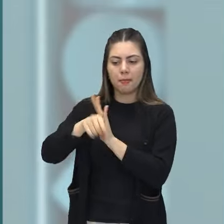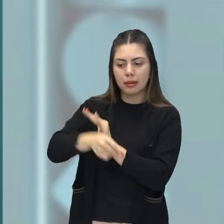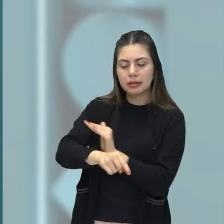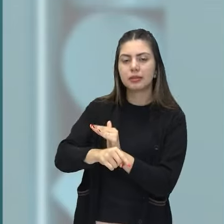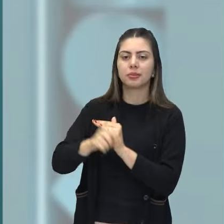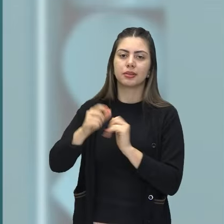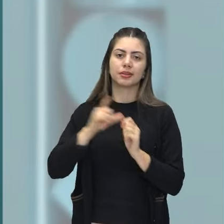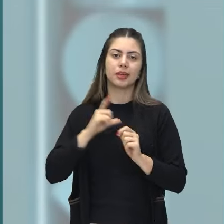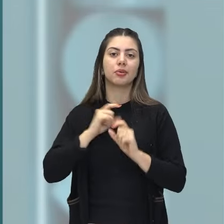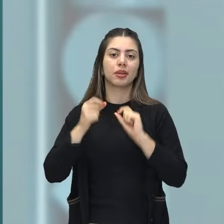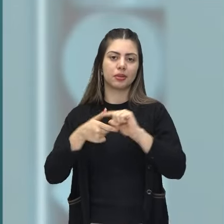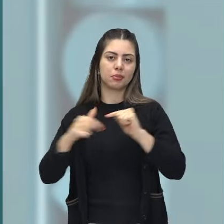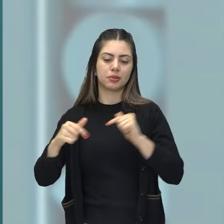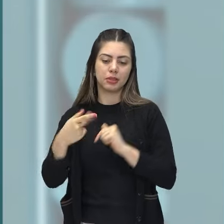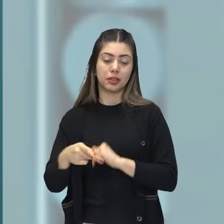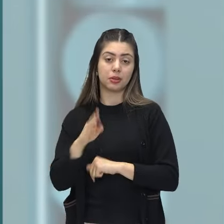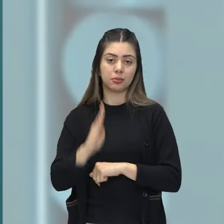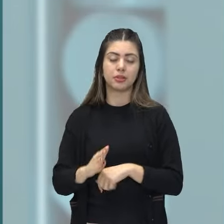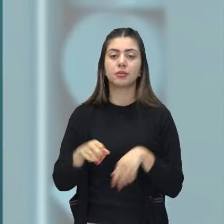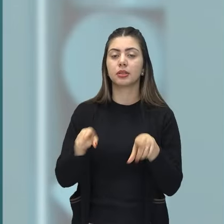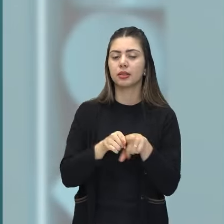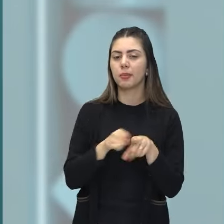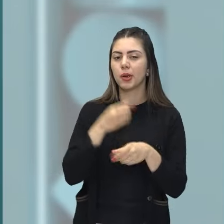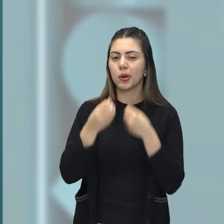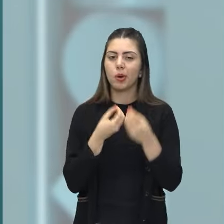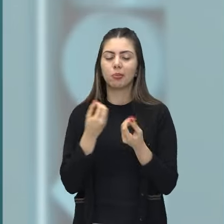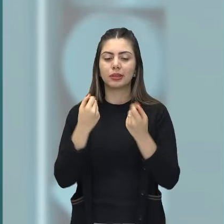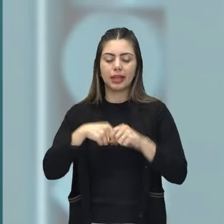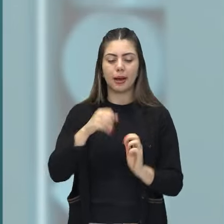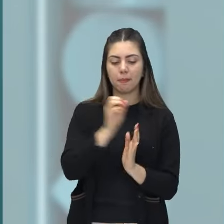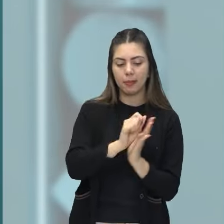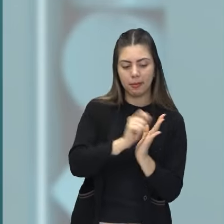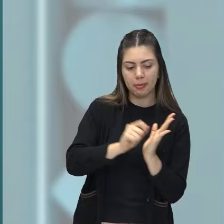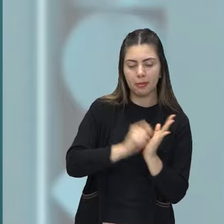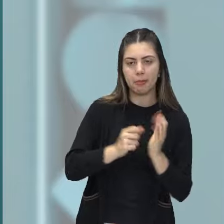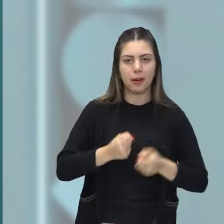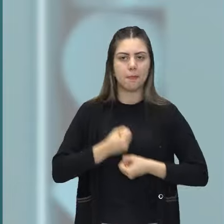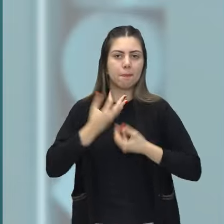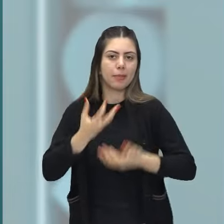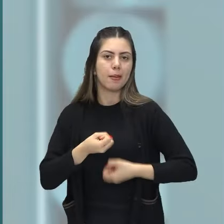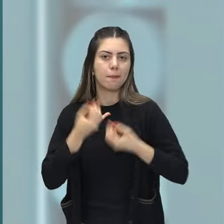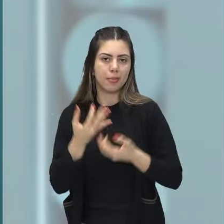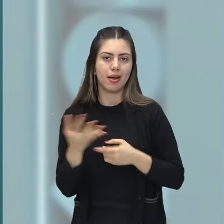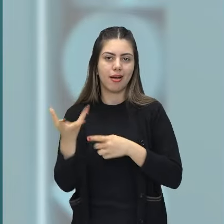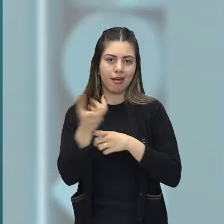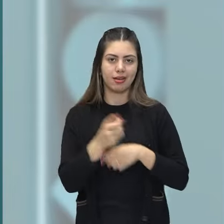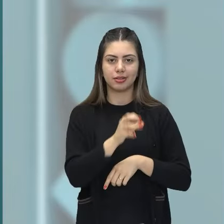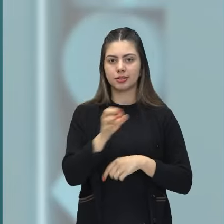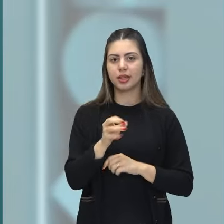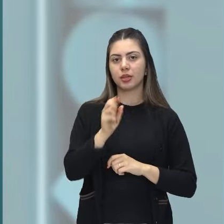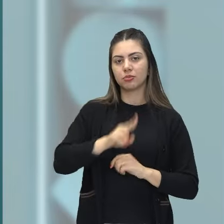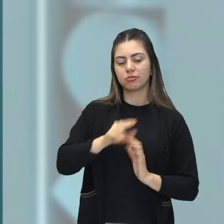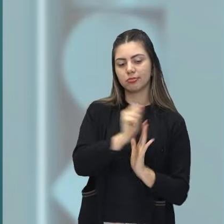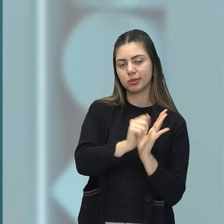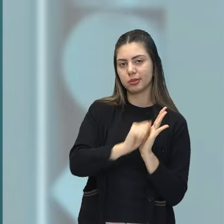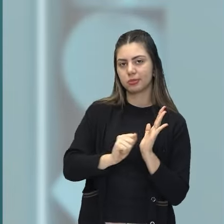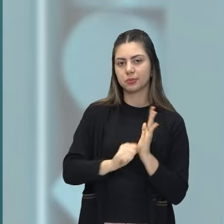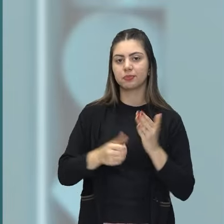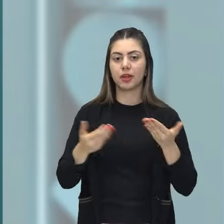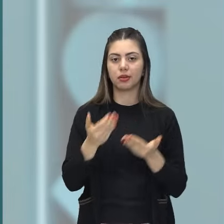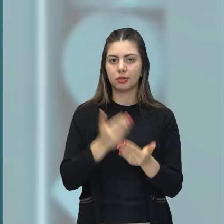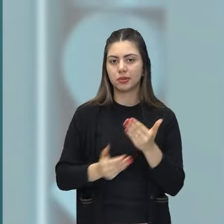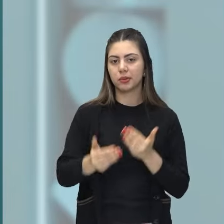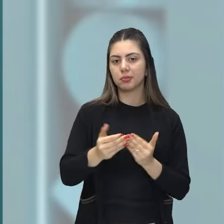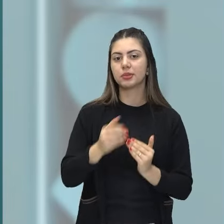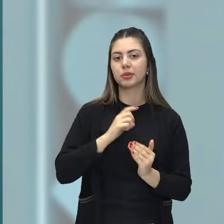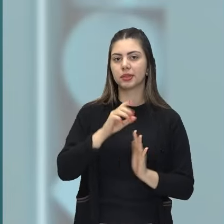brasileiro e também da forma de produzir textos, de produzir arte, fazer arte com a palavra. Então, começando aí